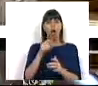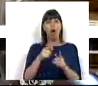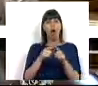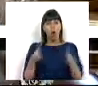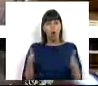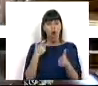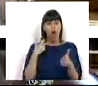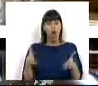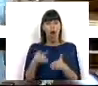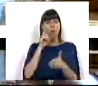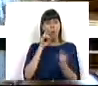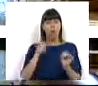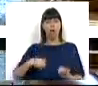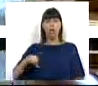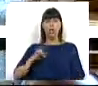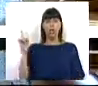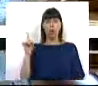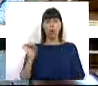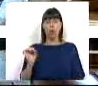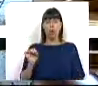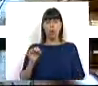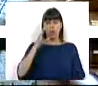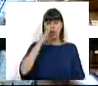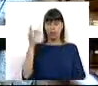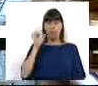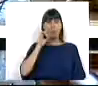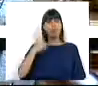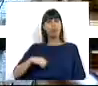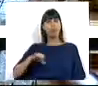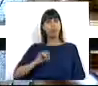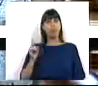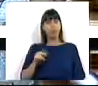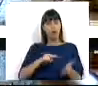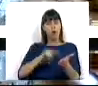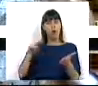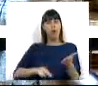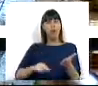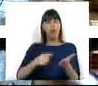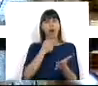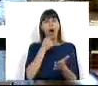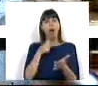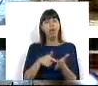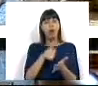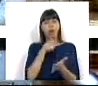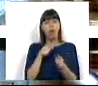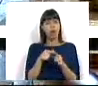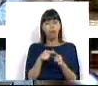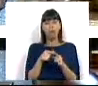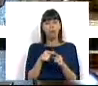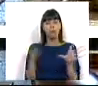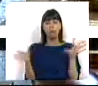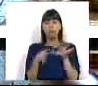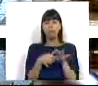mínimos não estão a ser garantidos por Espanha, ou se estão a ser garantidos por Espanha, a Convenção da Albufeira não determina caudais